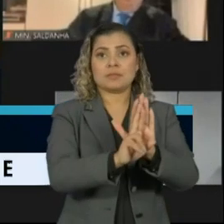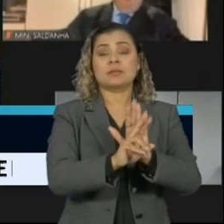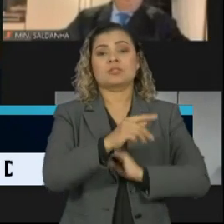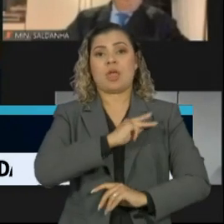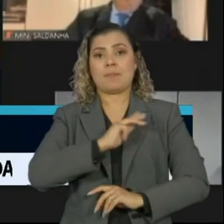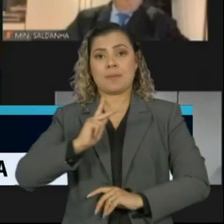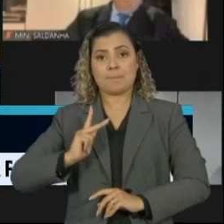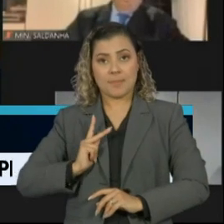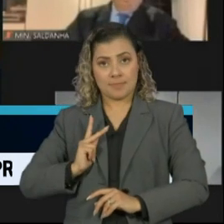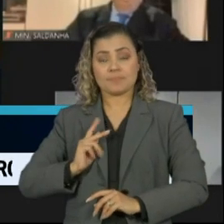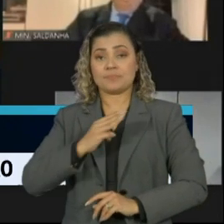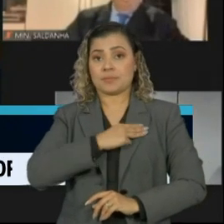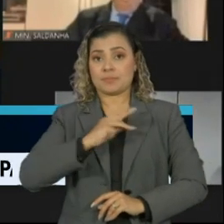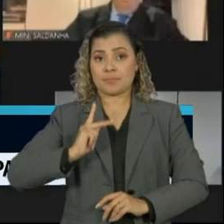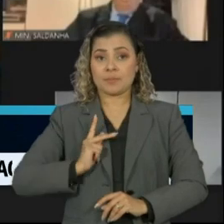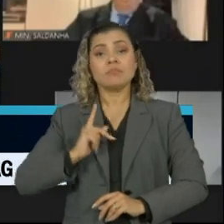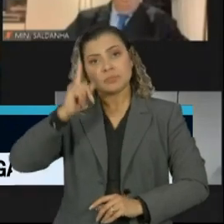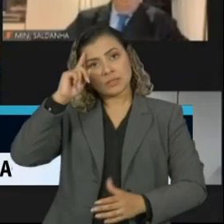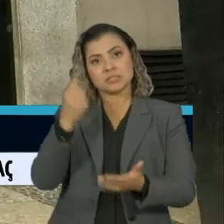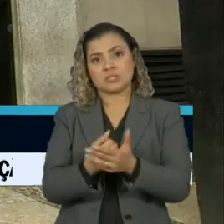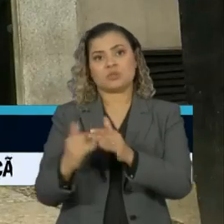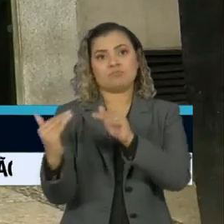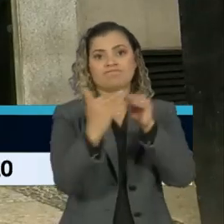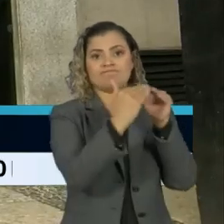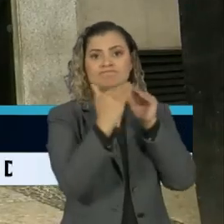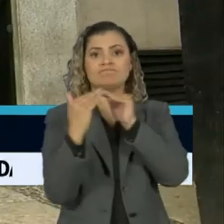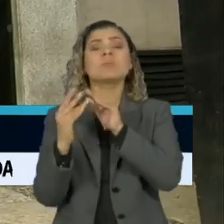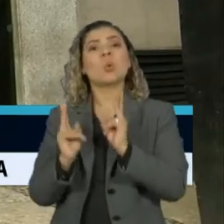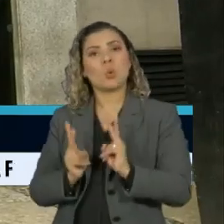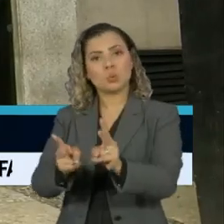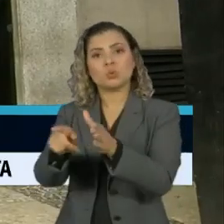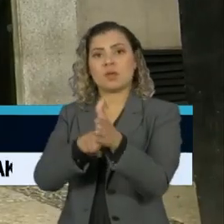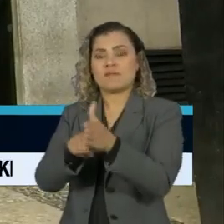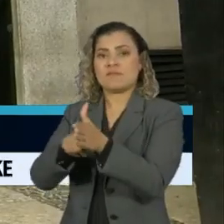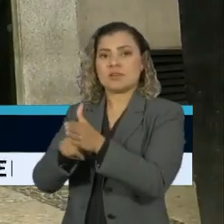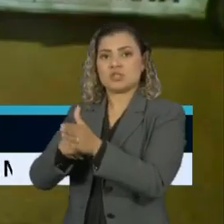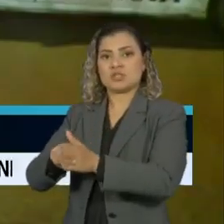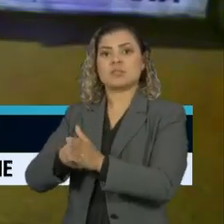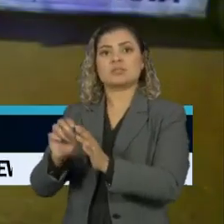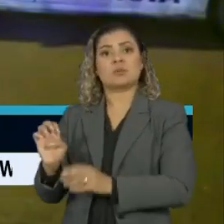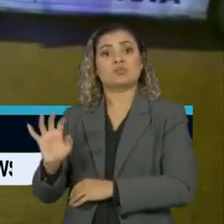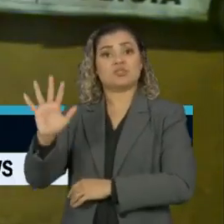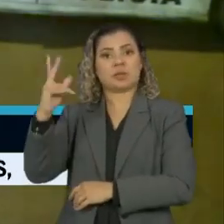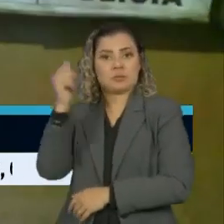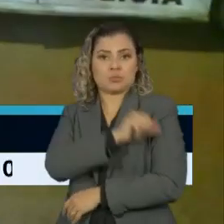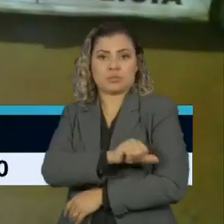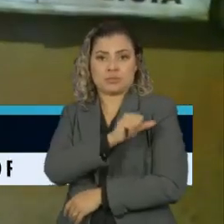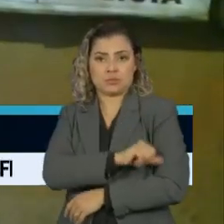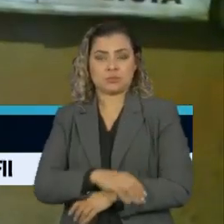Público, decidiram por unanimidade manter as apurações sob comando das autoridades do Rio de Janeiro.